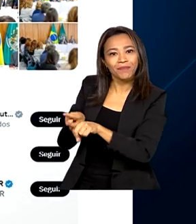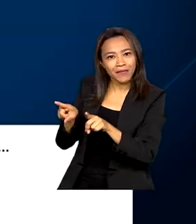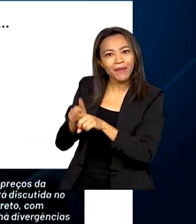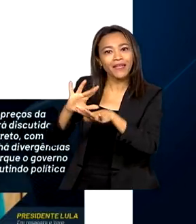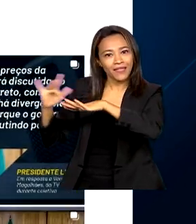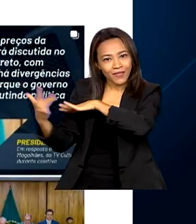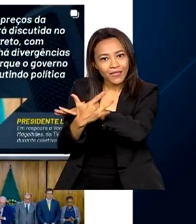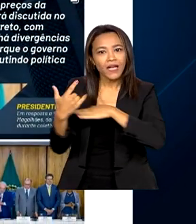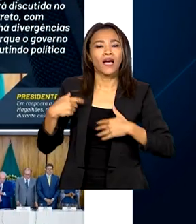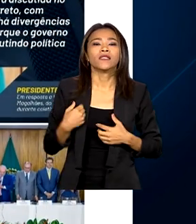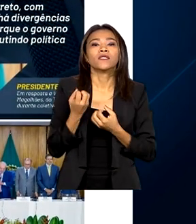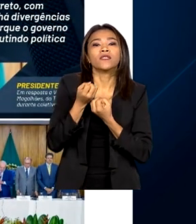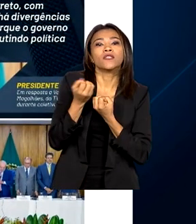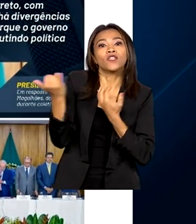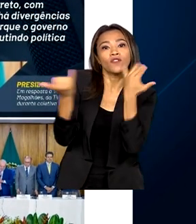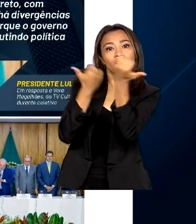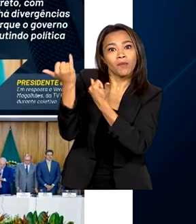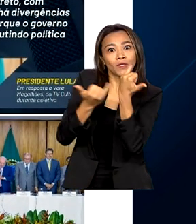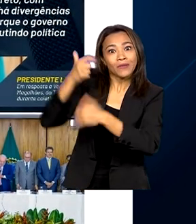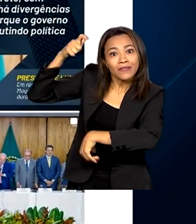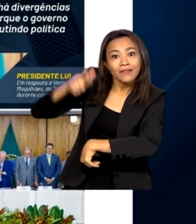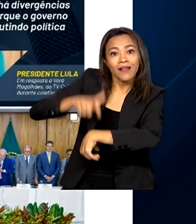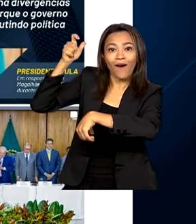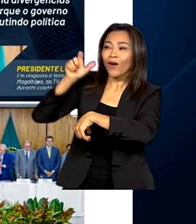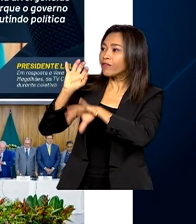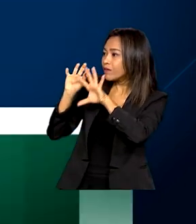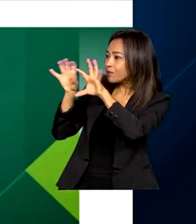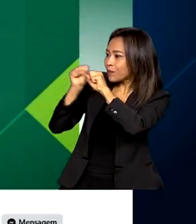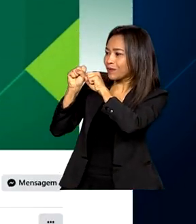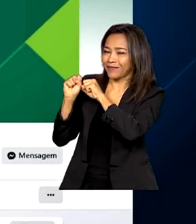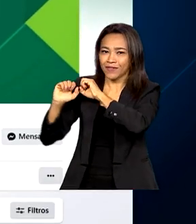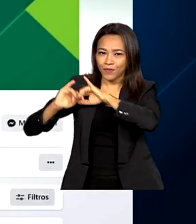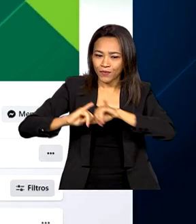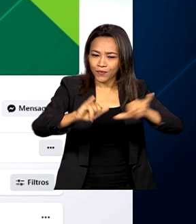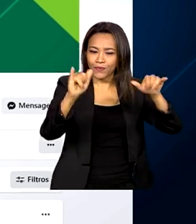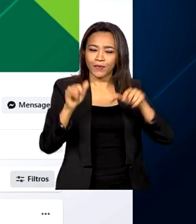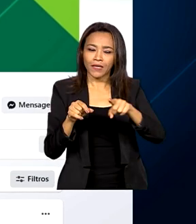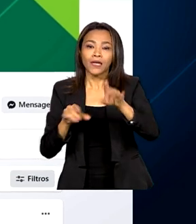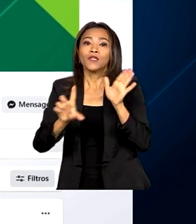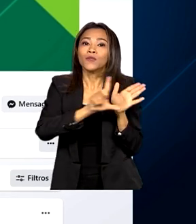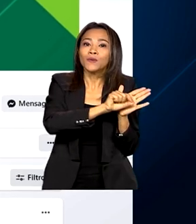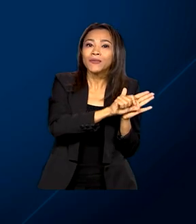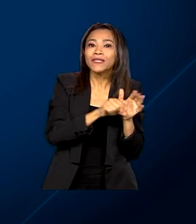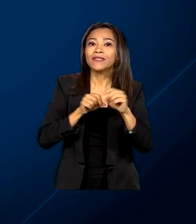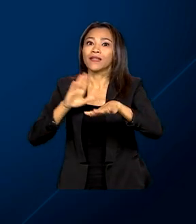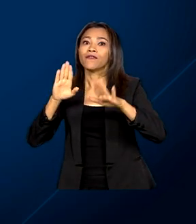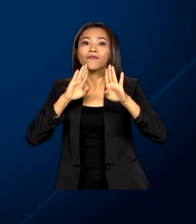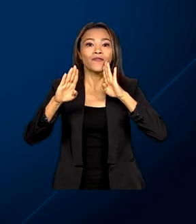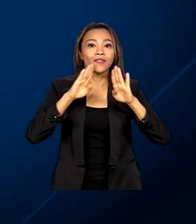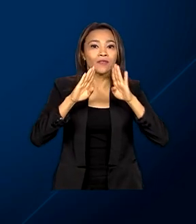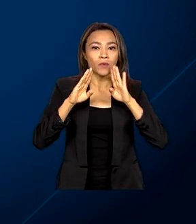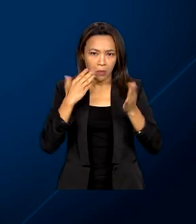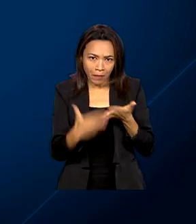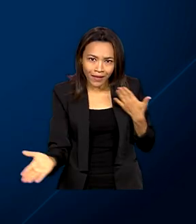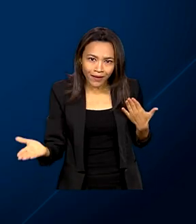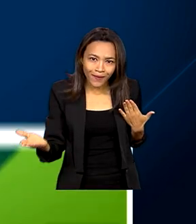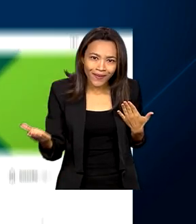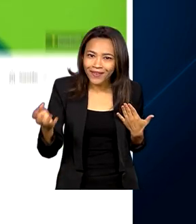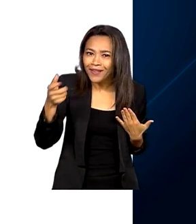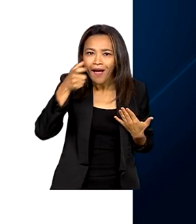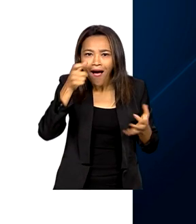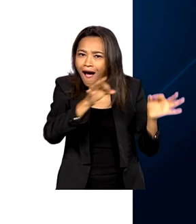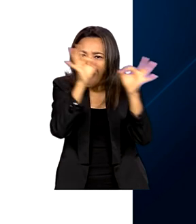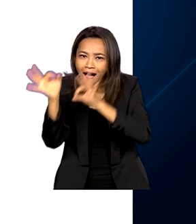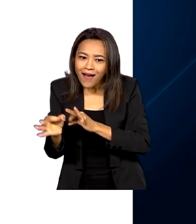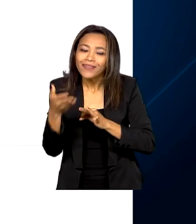Notícias e ações em tempo real você encontra nos nossos perfis, no Twitter, Instagram e Facebook. Perdeu algum evento? No